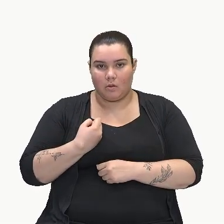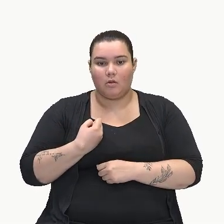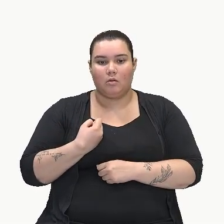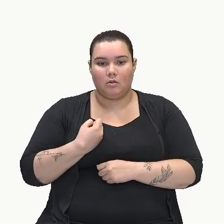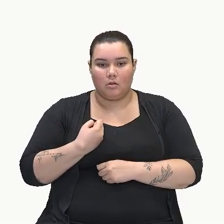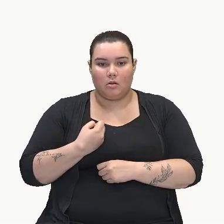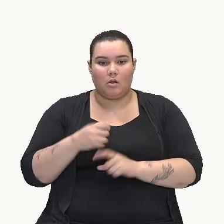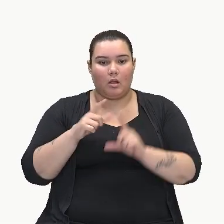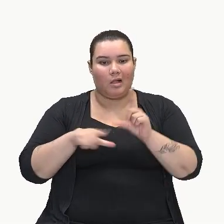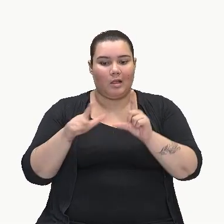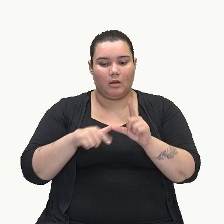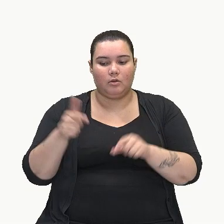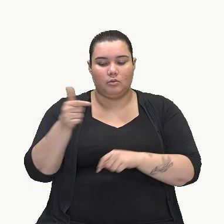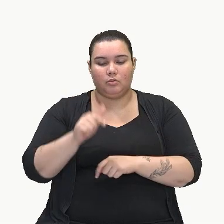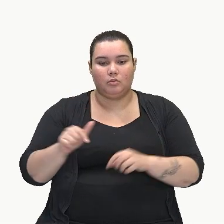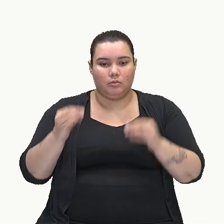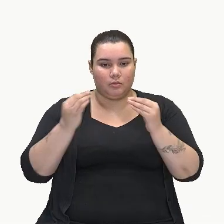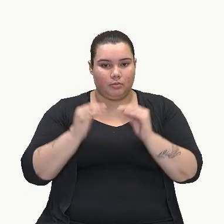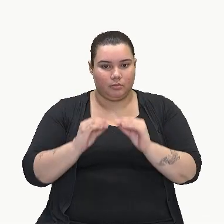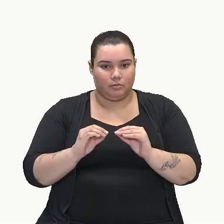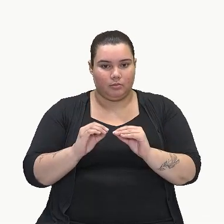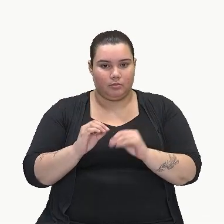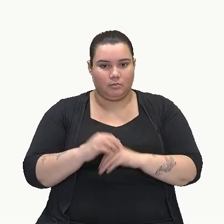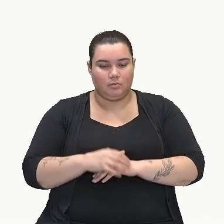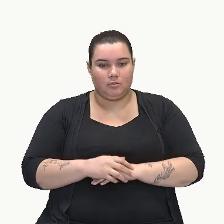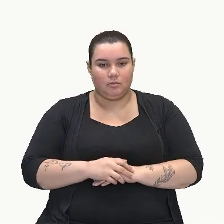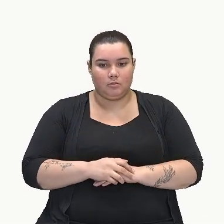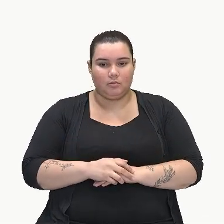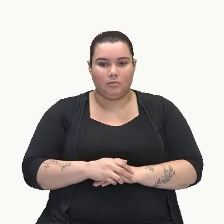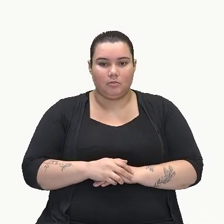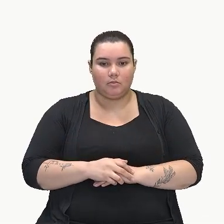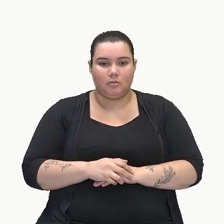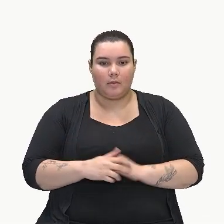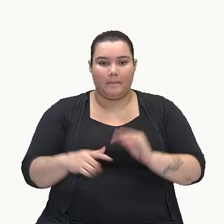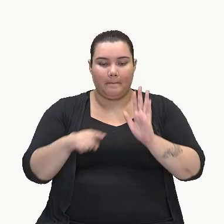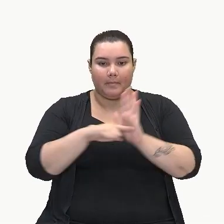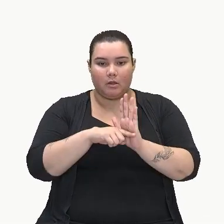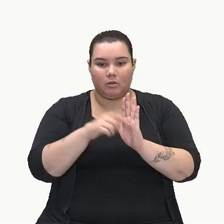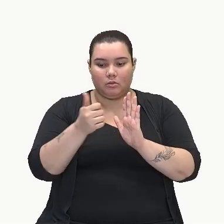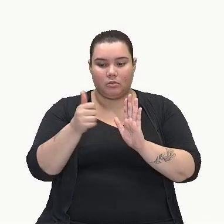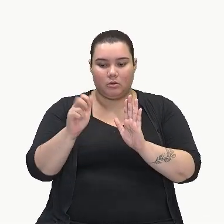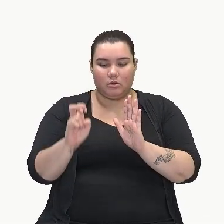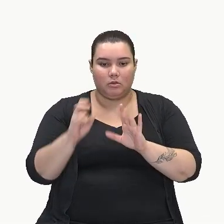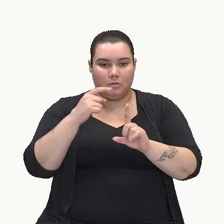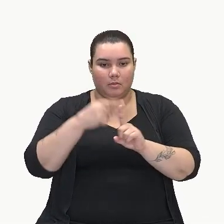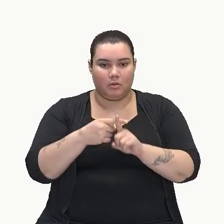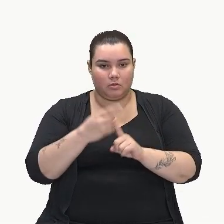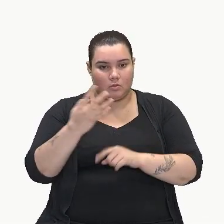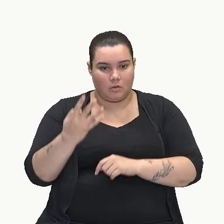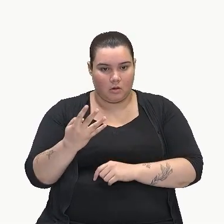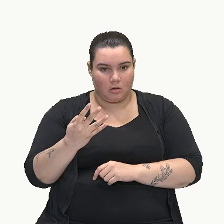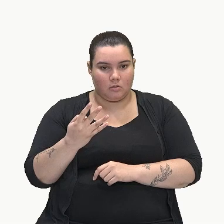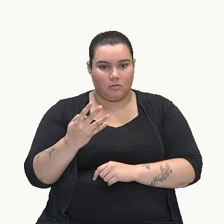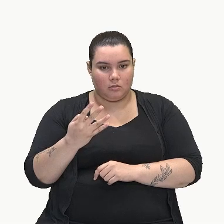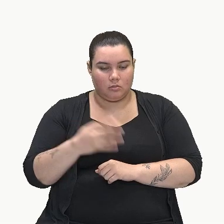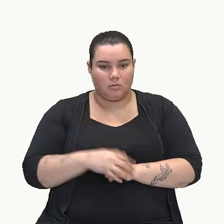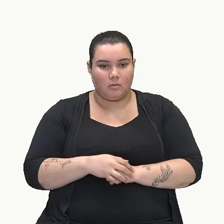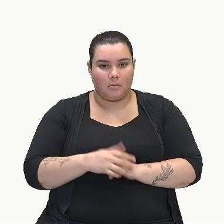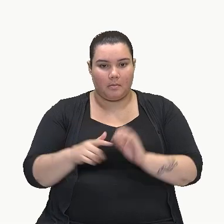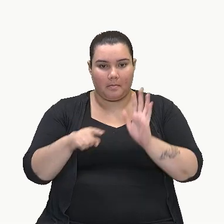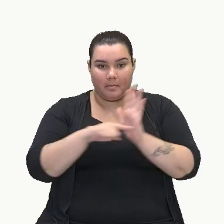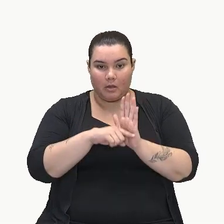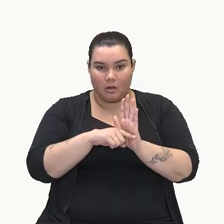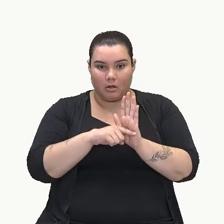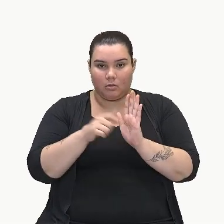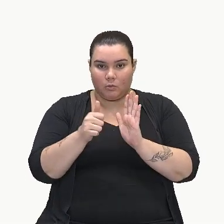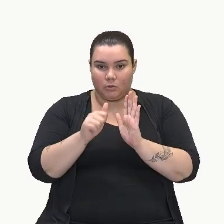e a gente vai repetir a parte literal. tá? Então, menos 15 com mais 4, ó. Menos 15, lembrando